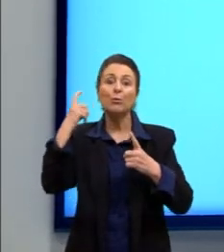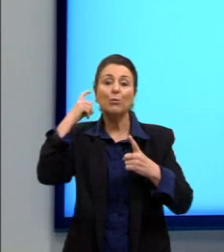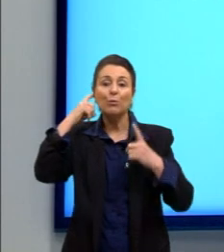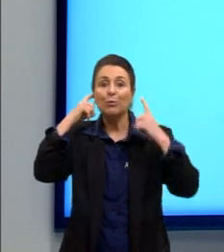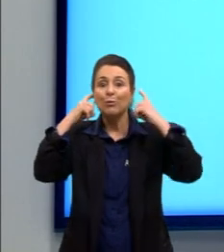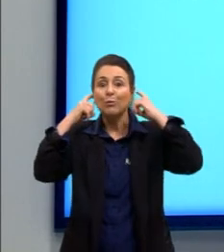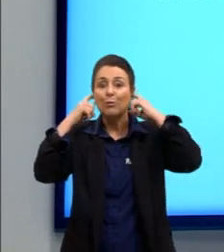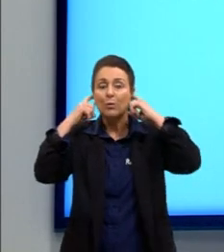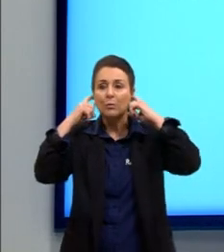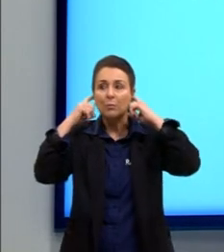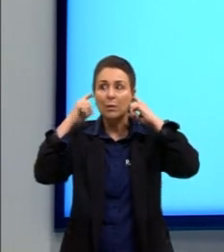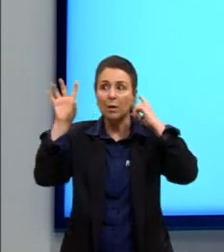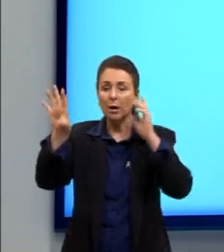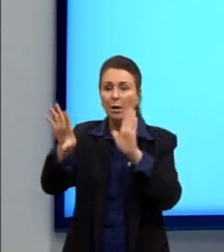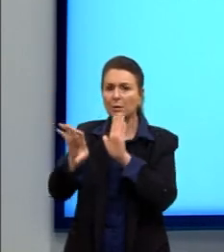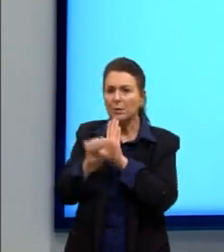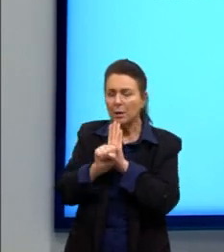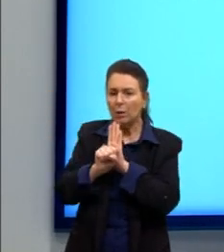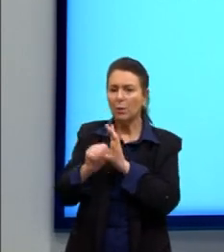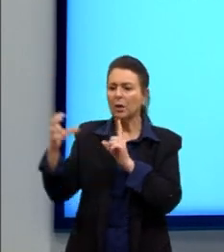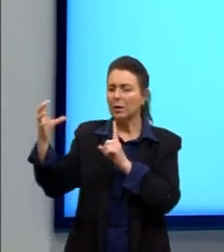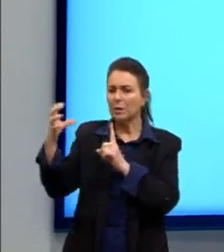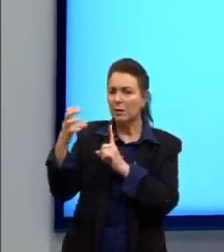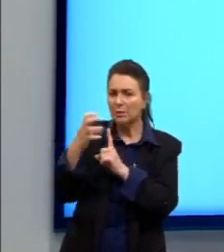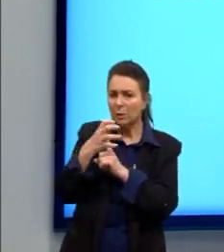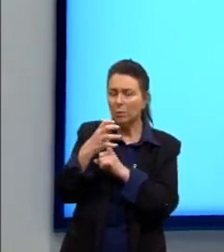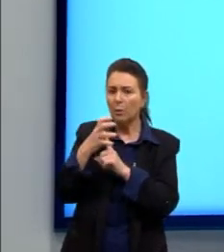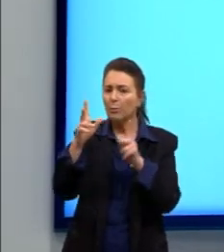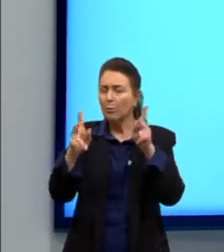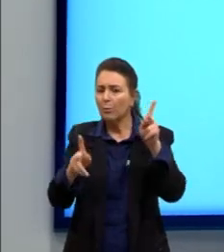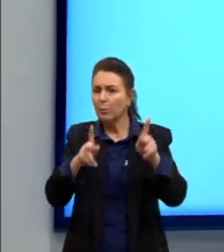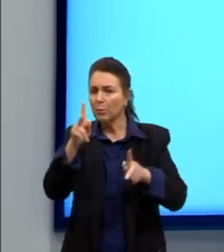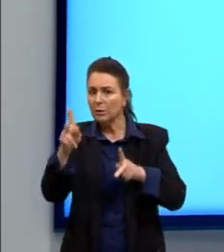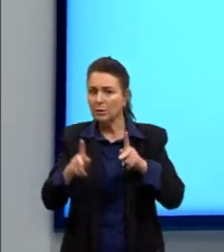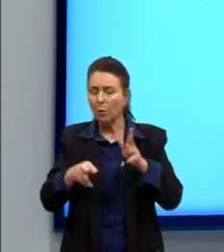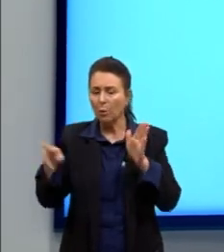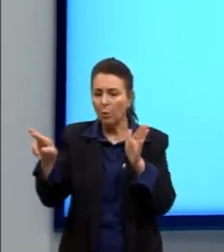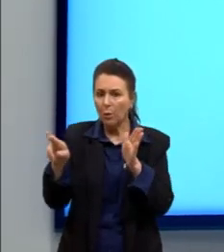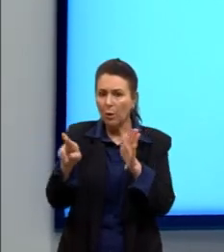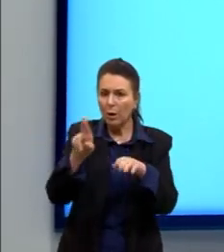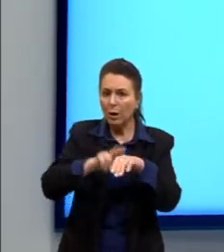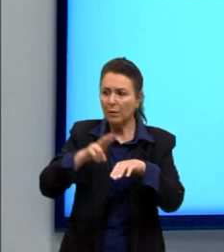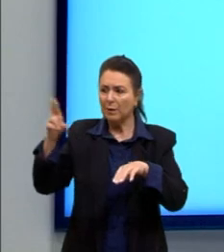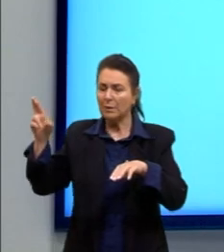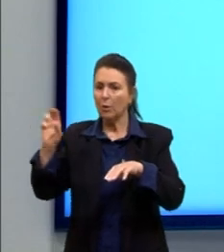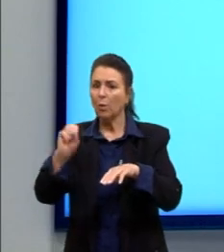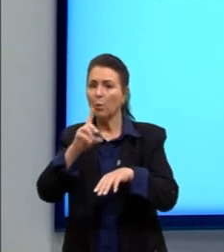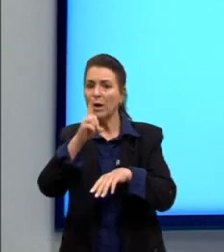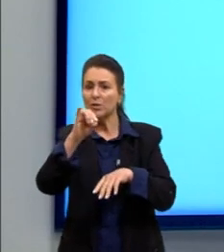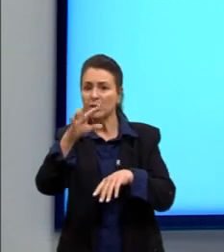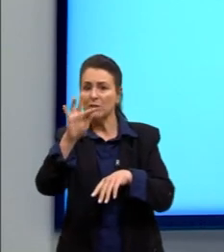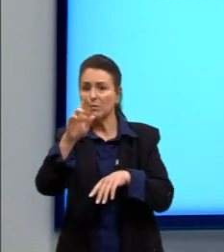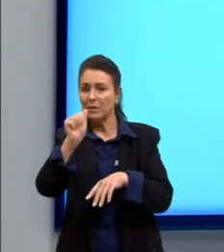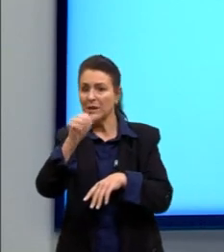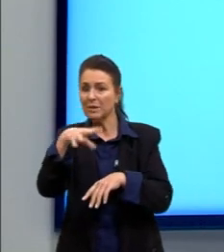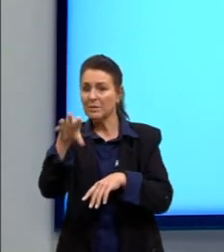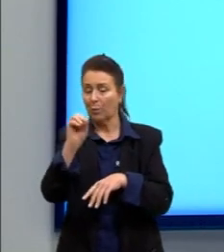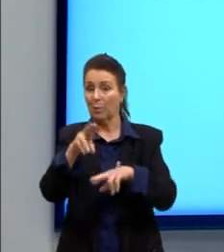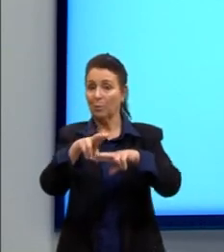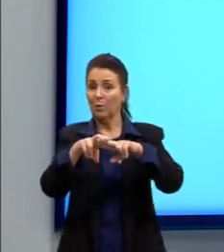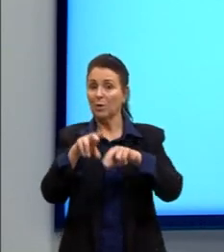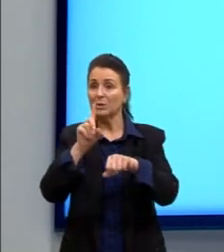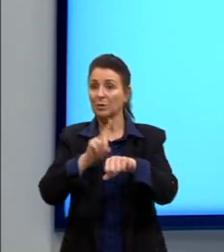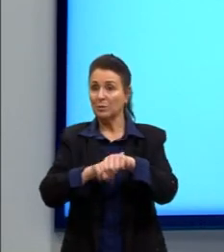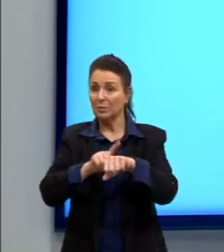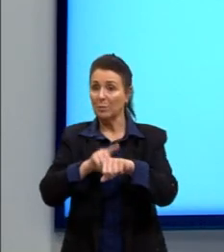absorção interferência polarização reflexão ou difração por conta do tempo aqui a gente já vai